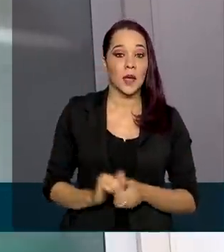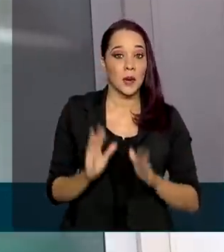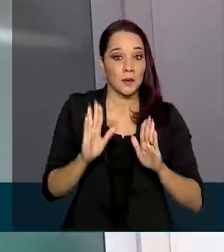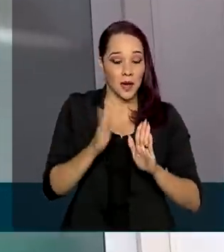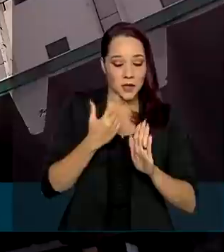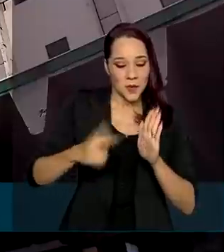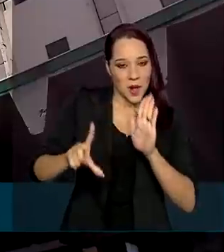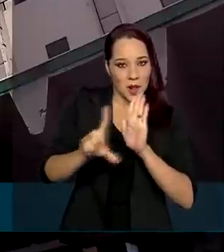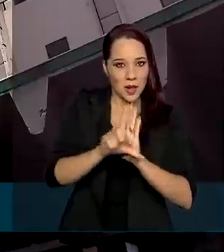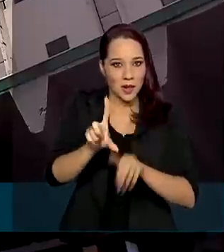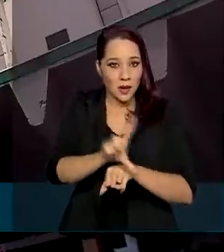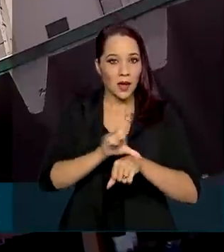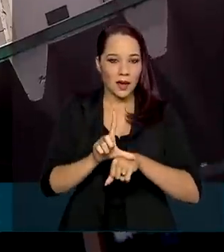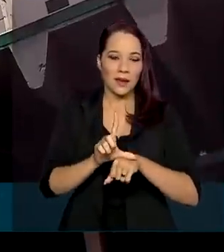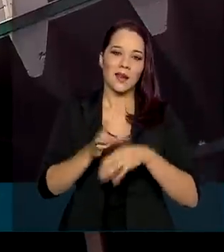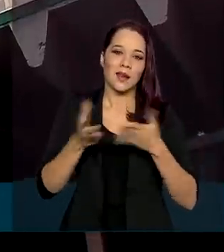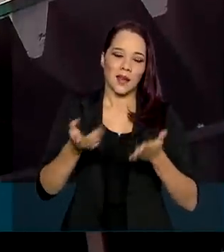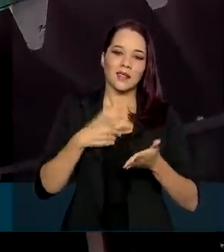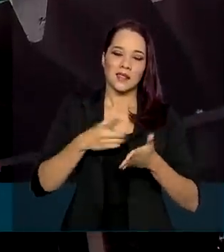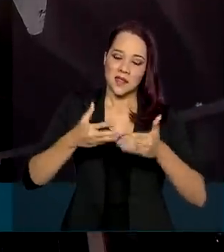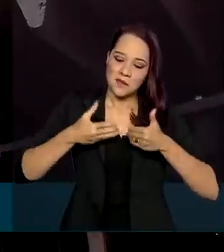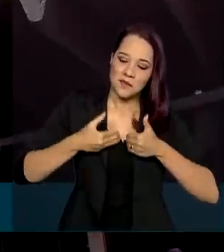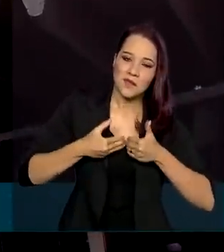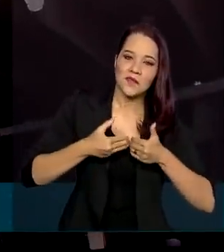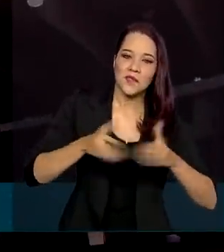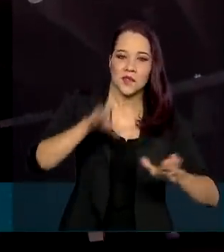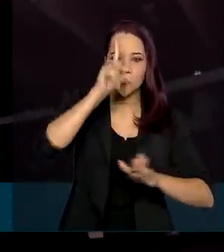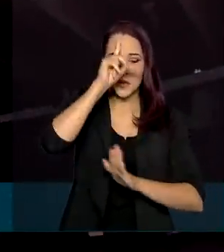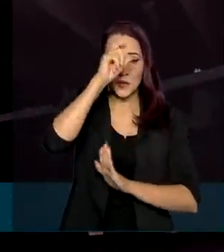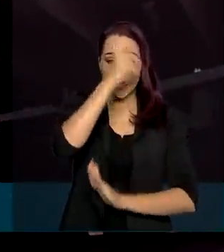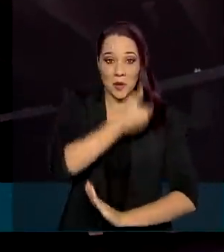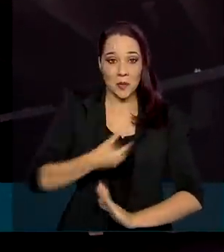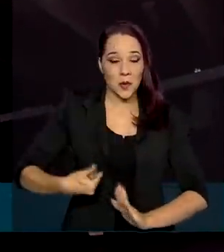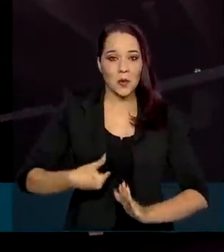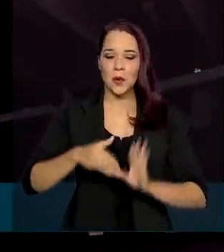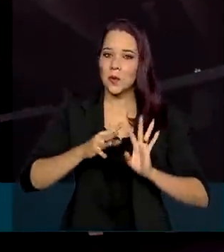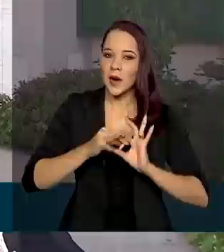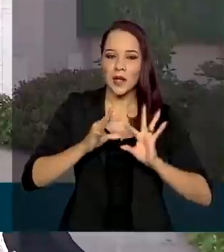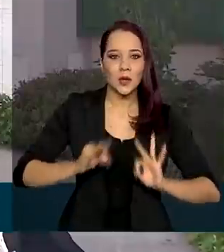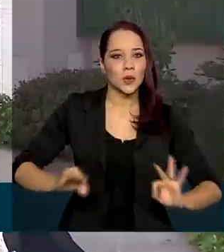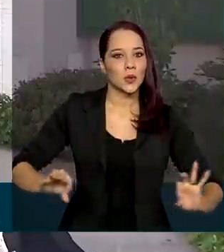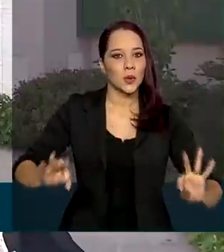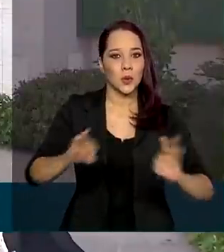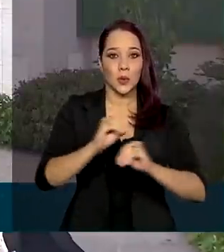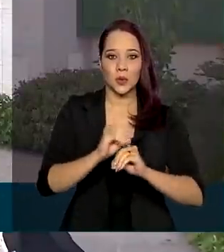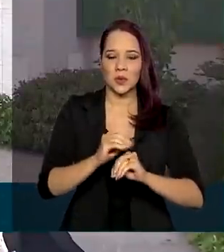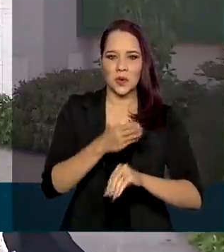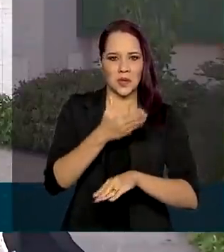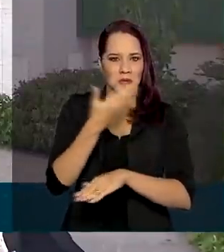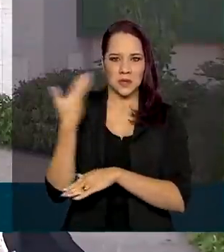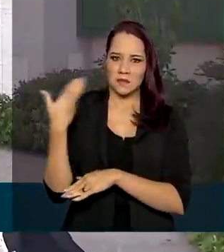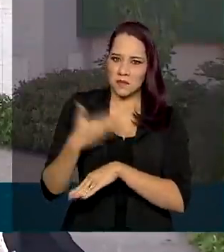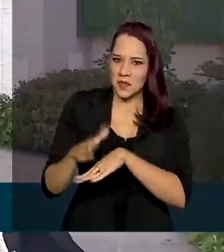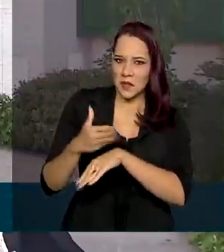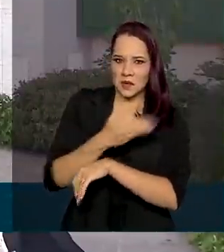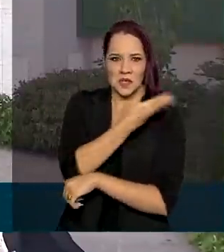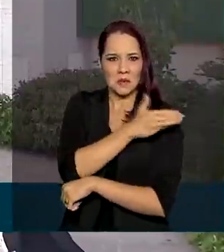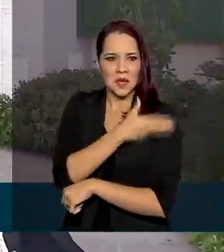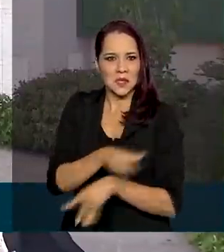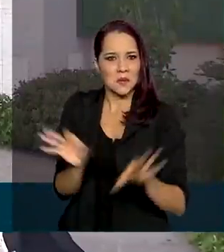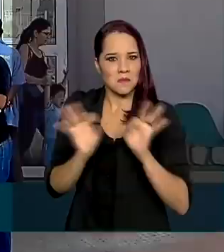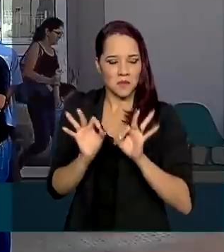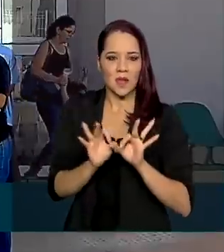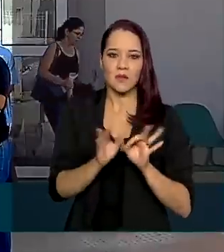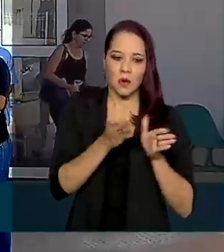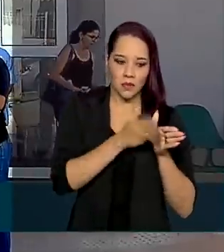com a legislação, finalmente as portas dos hospitais públicos se abriram para todos, sem discriminação. Foi um processo